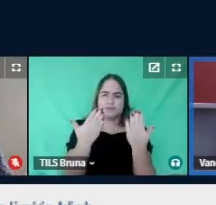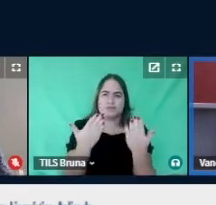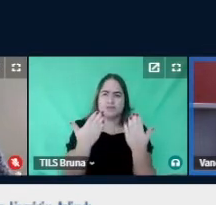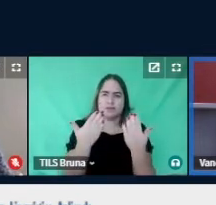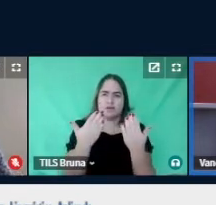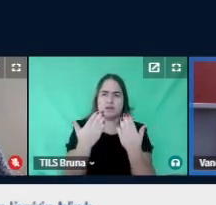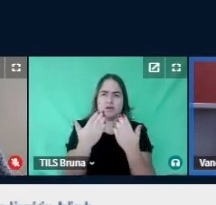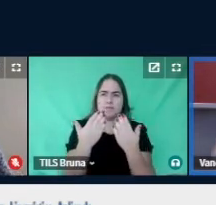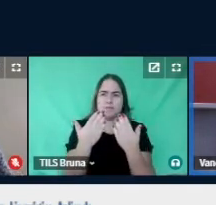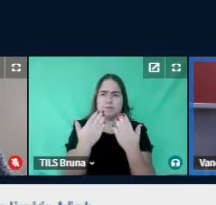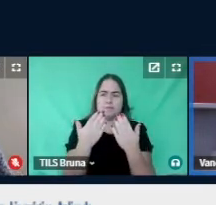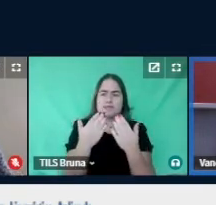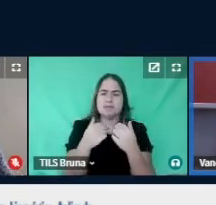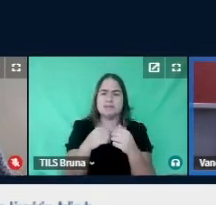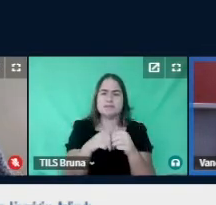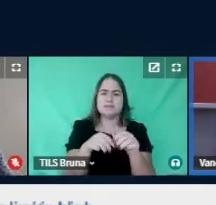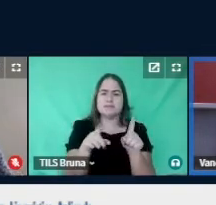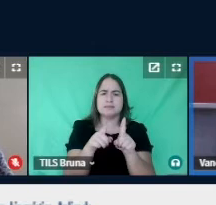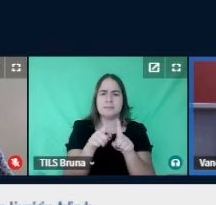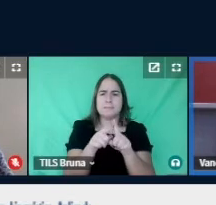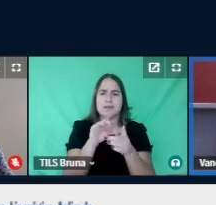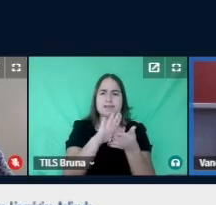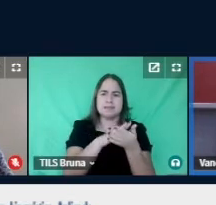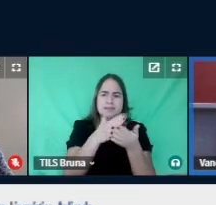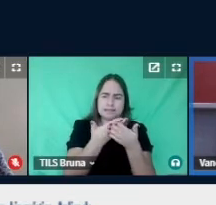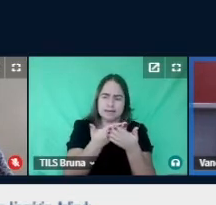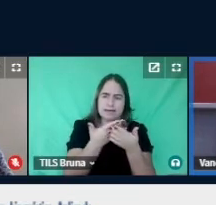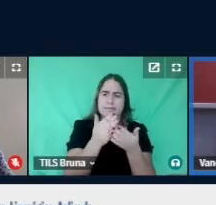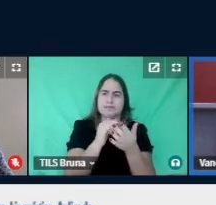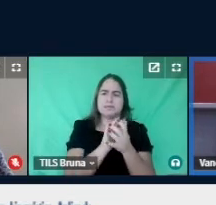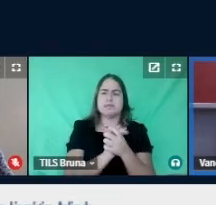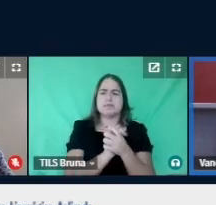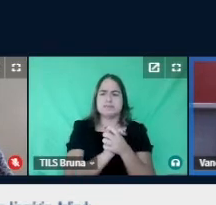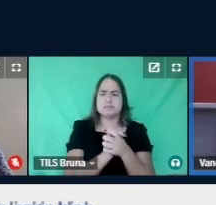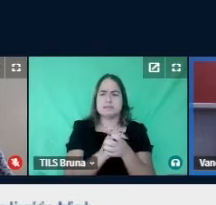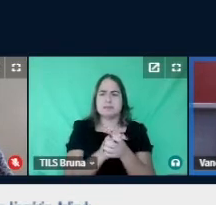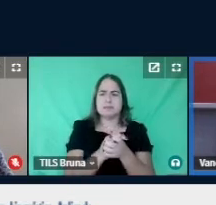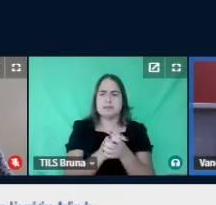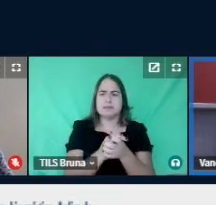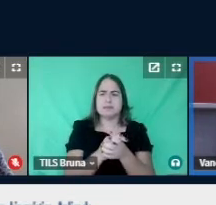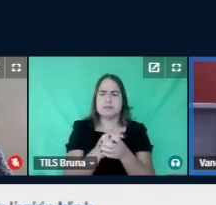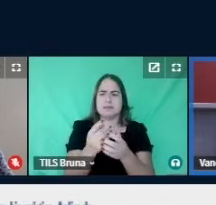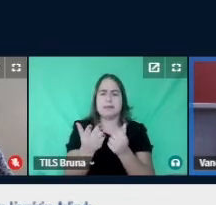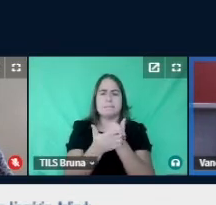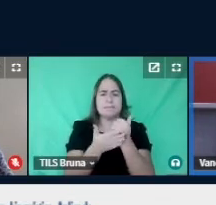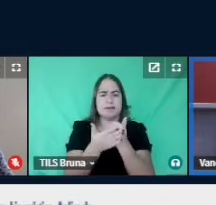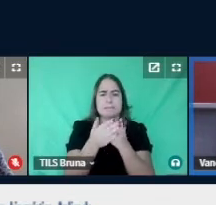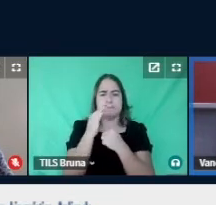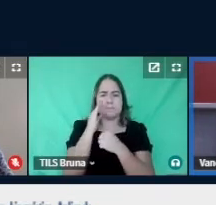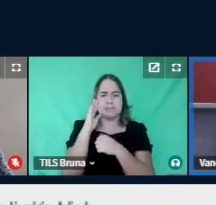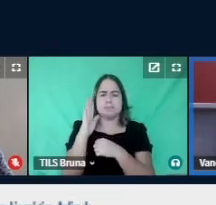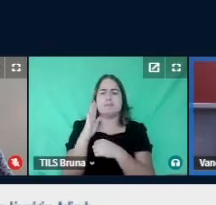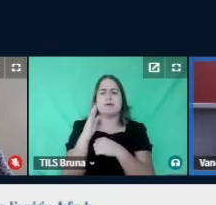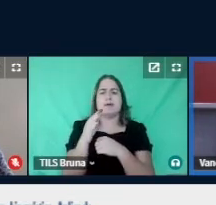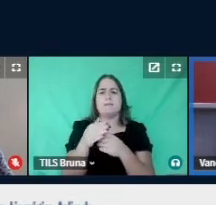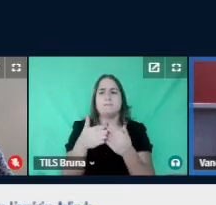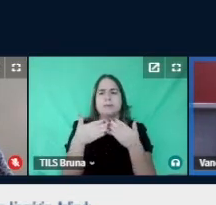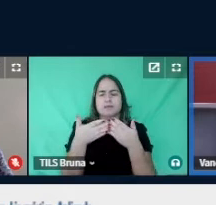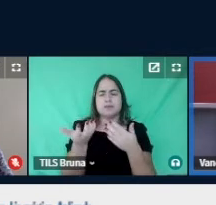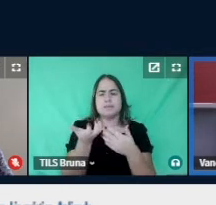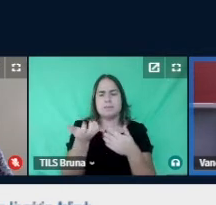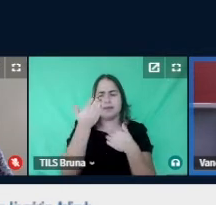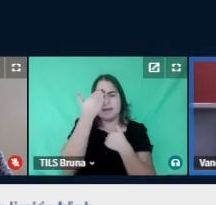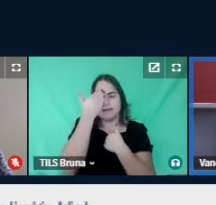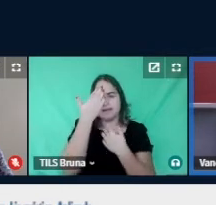durante toda a defesa, e os nossos intérpretes, também, que são fundamentais aqui, que eu queria também fazer um agradecimento